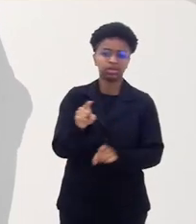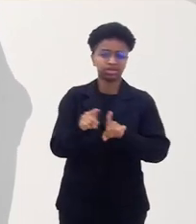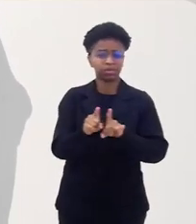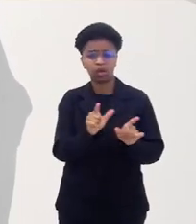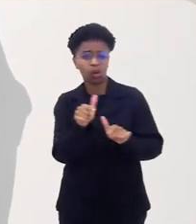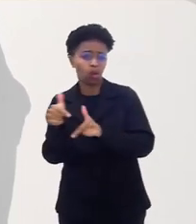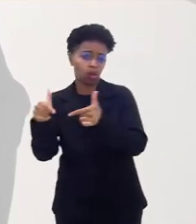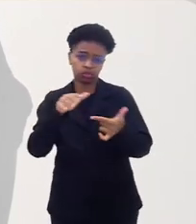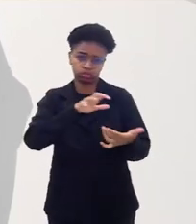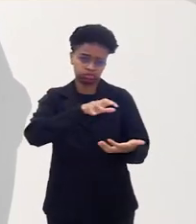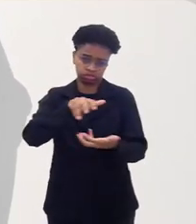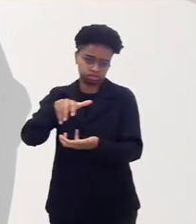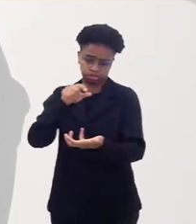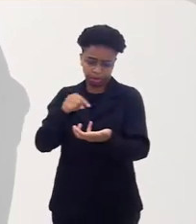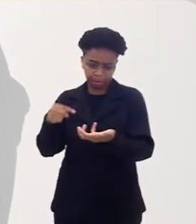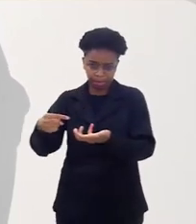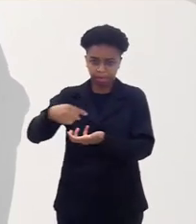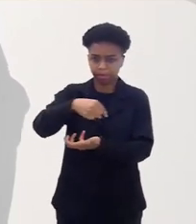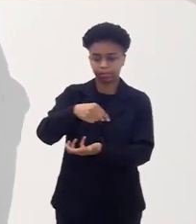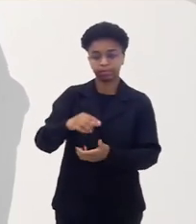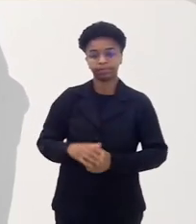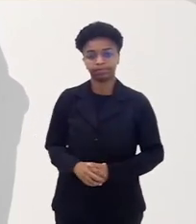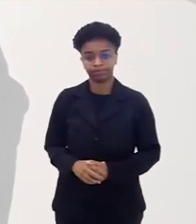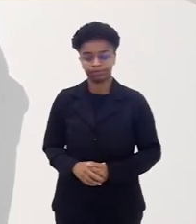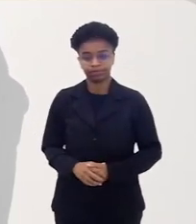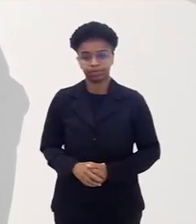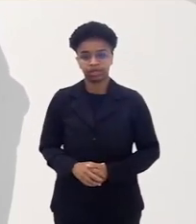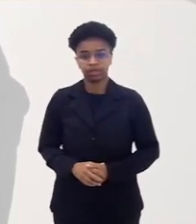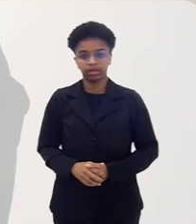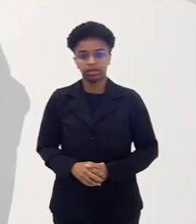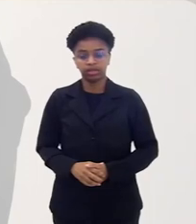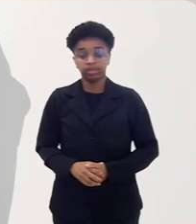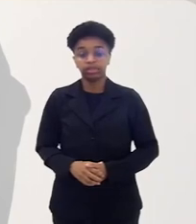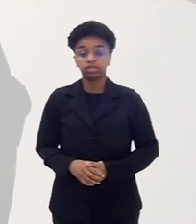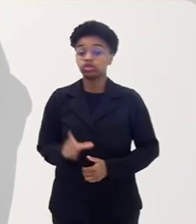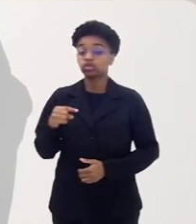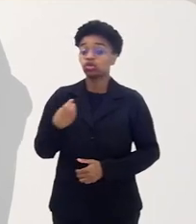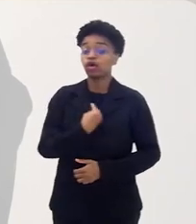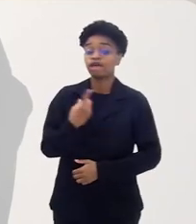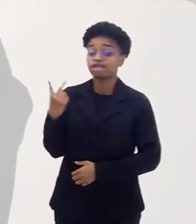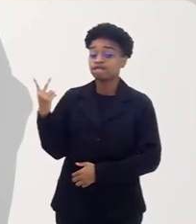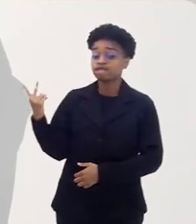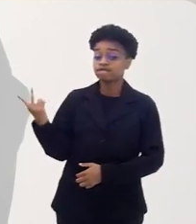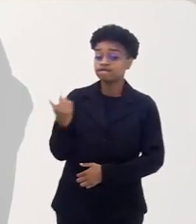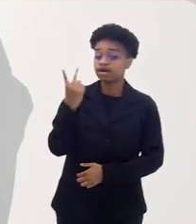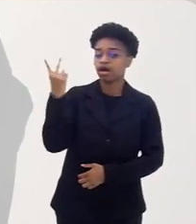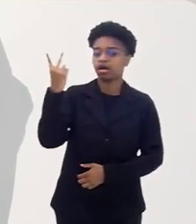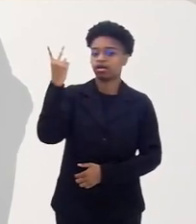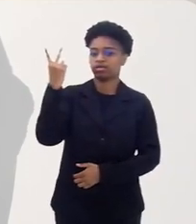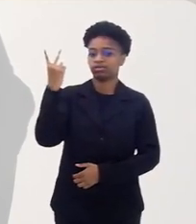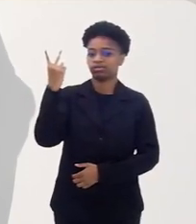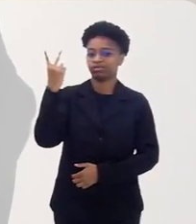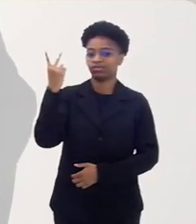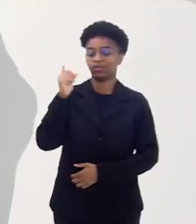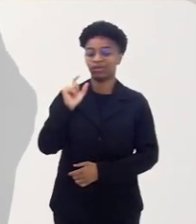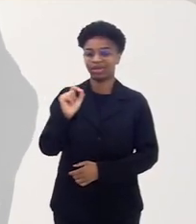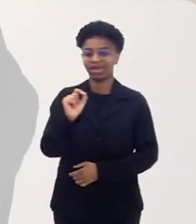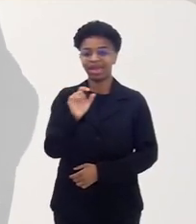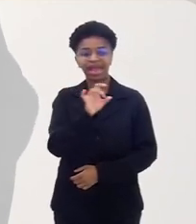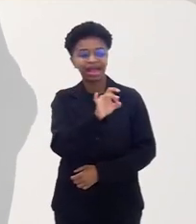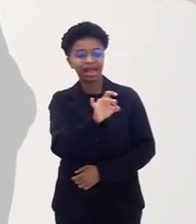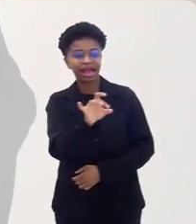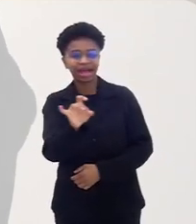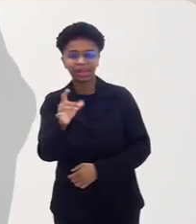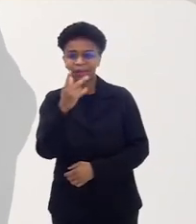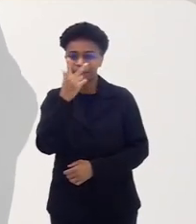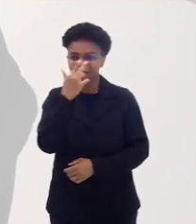mas em todas as partes do planeta, ainda de valorização de cada uma de